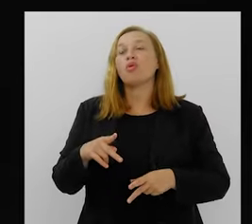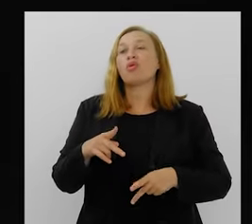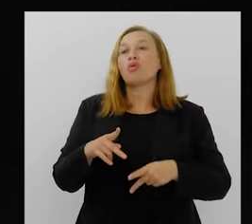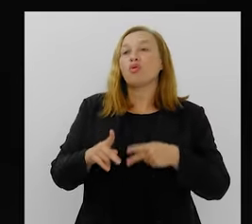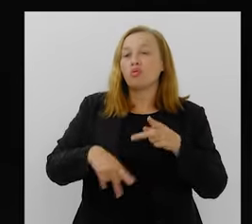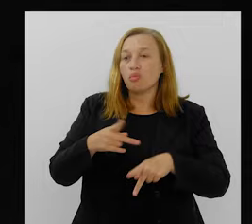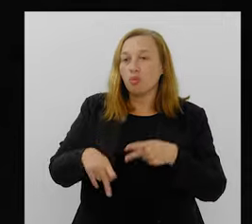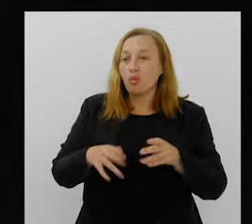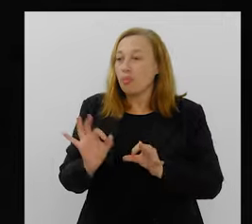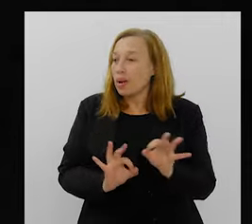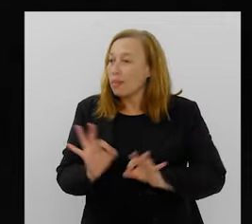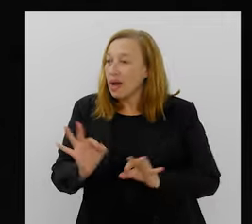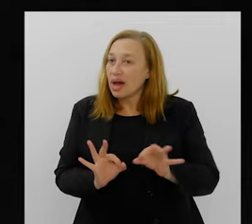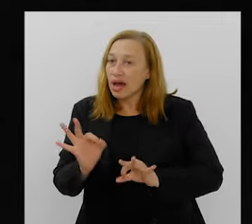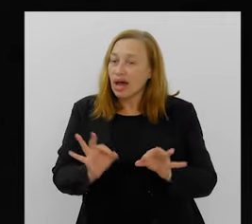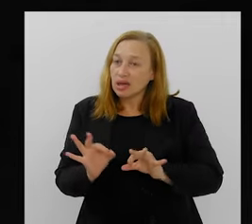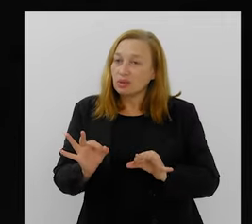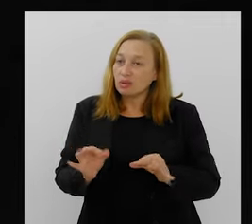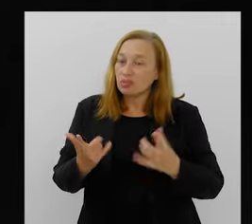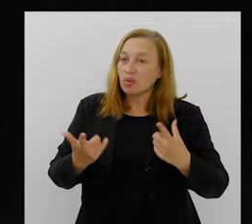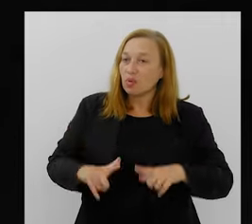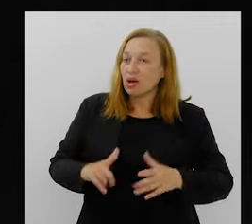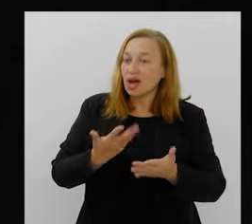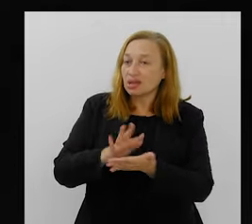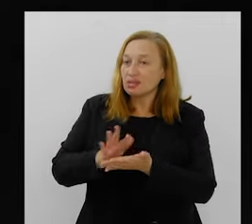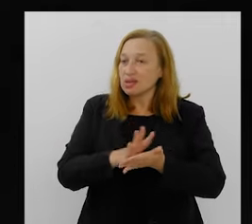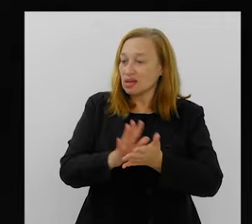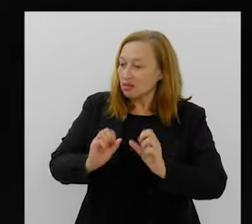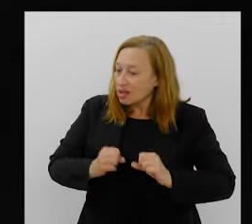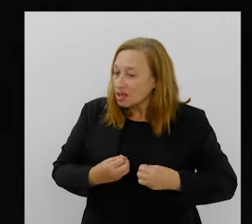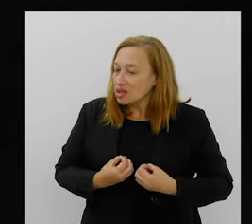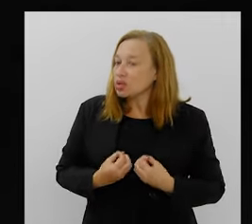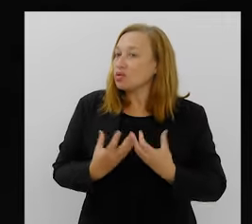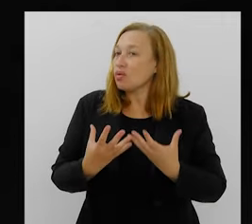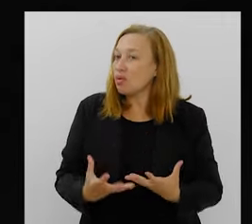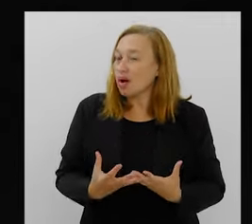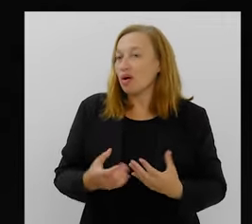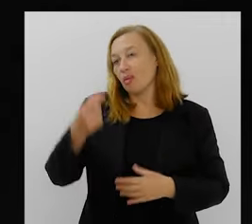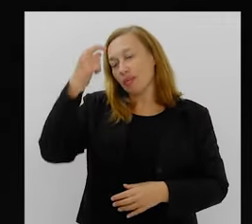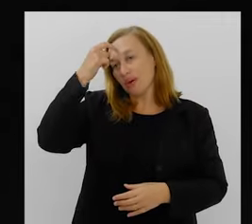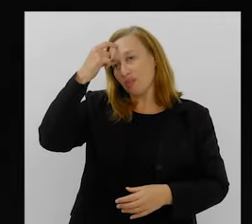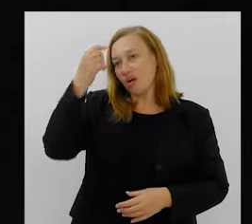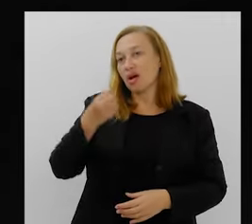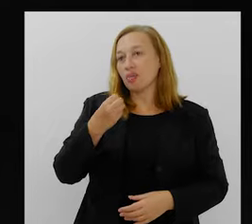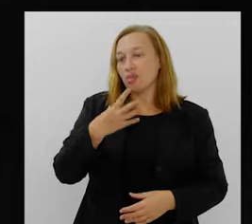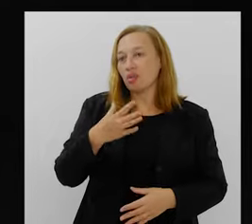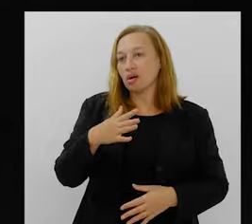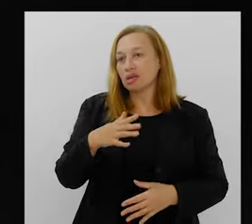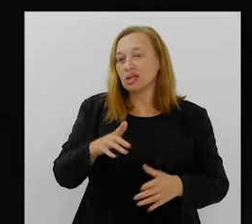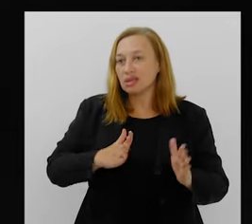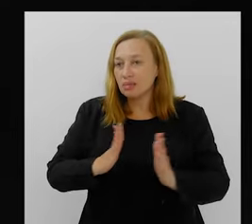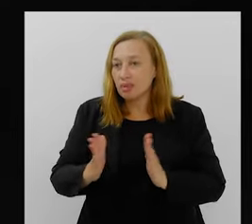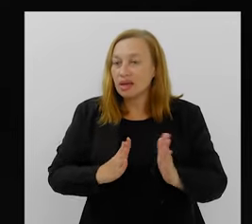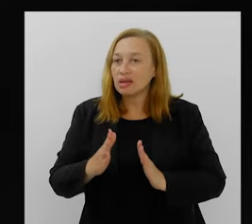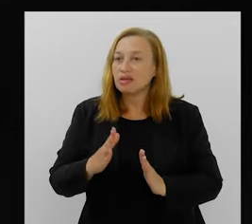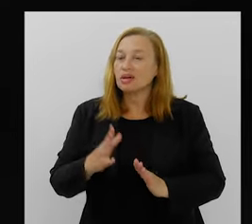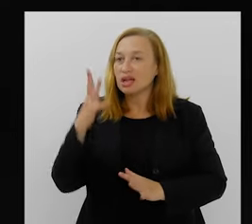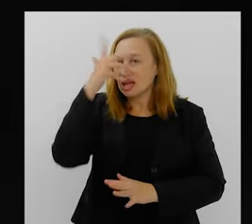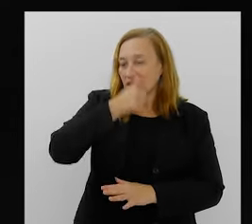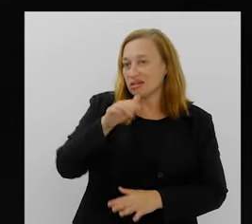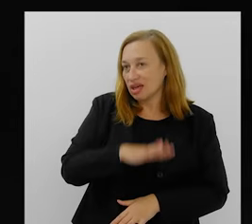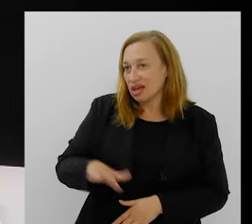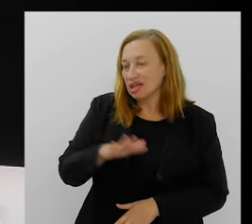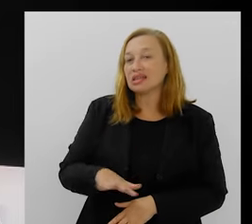academia de samba e que vai se doar com muito amor, gosto e com uma memória afetiva absurda dessa fase tão linda que é a